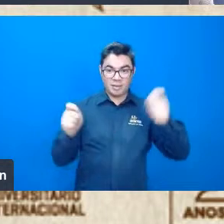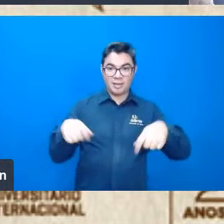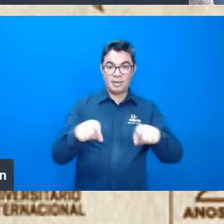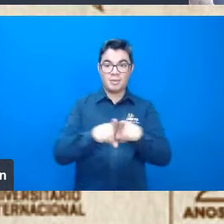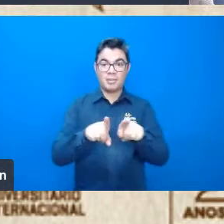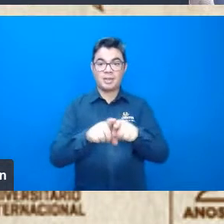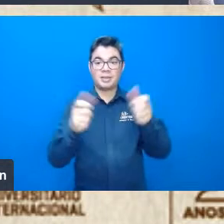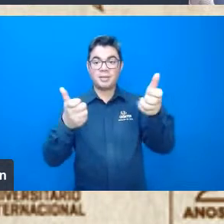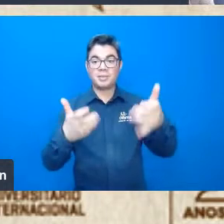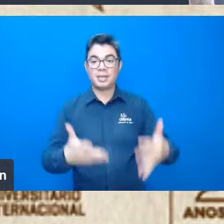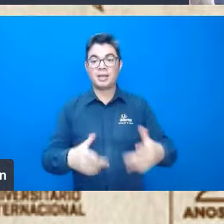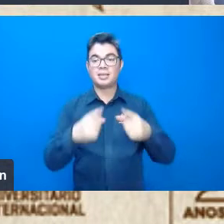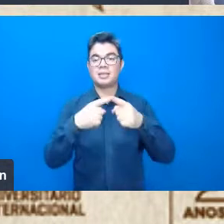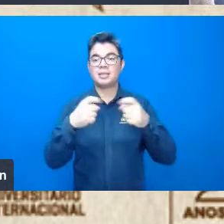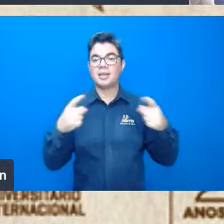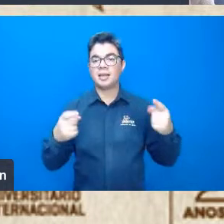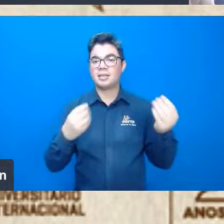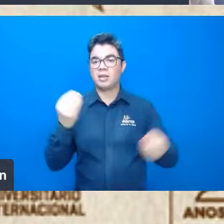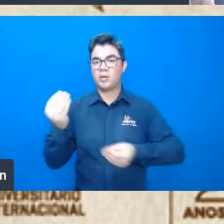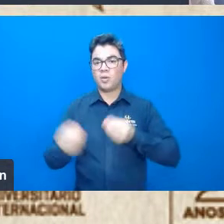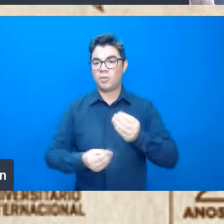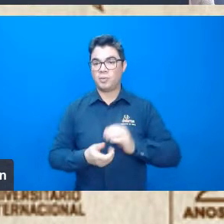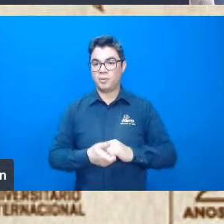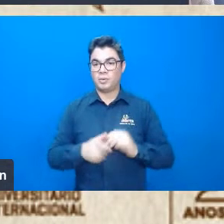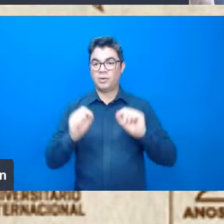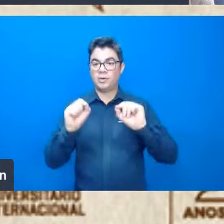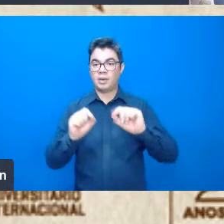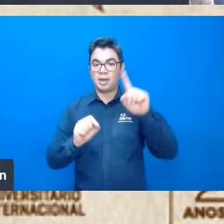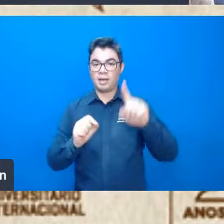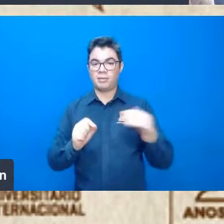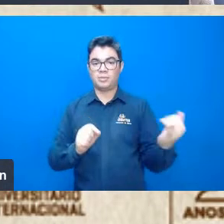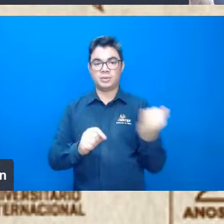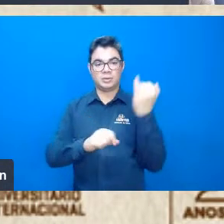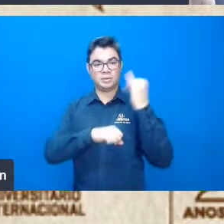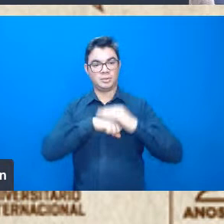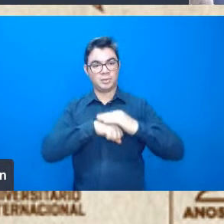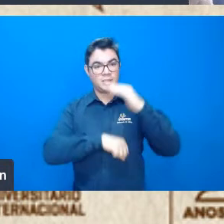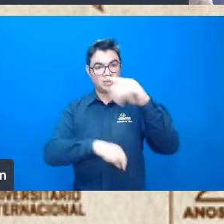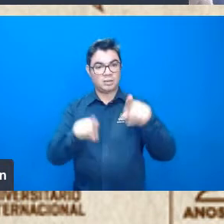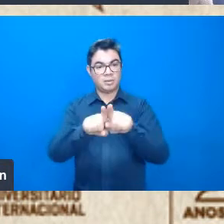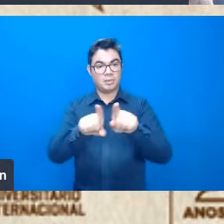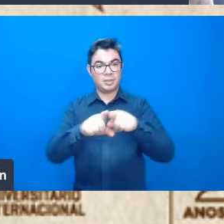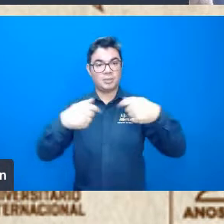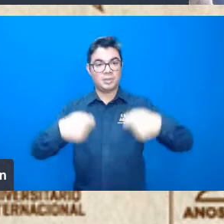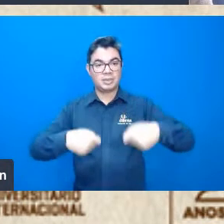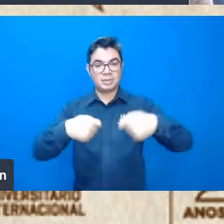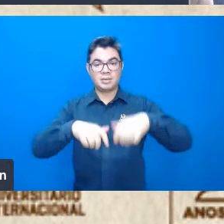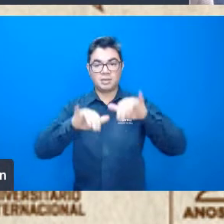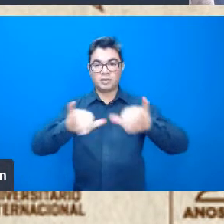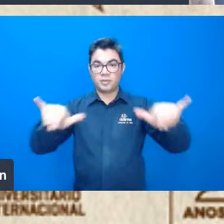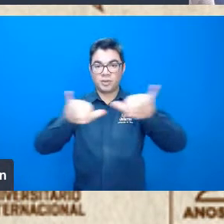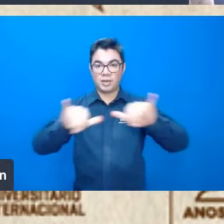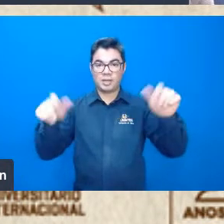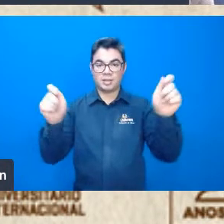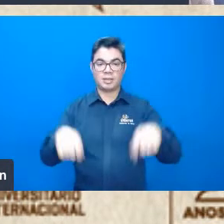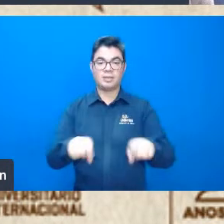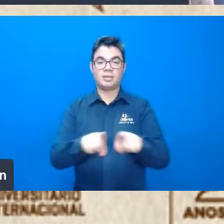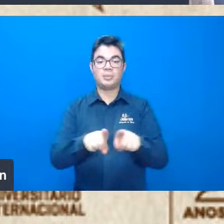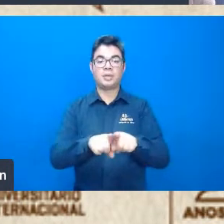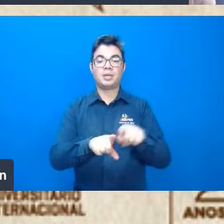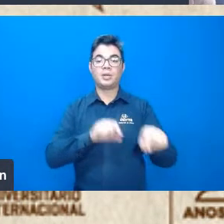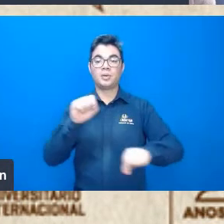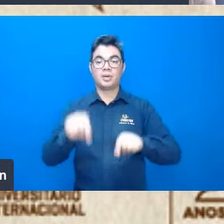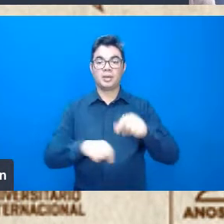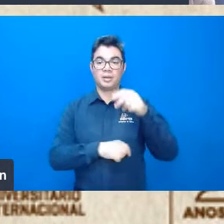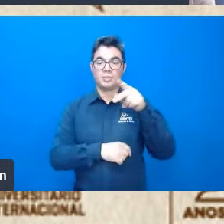falar de ciência, né, é fundamental, né, e a gente precisa divulgar. que bom. Professora Nicole, então,